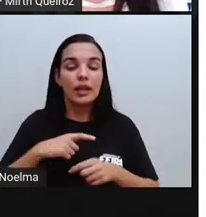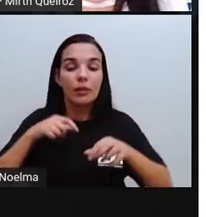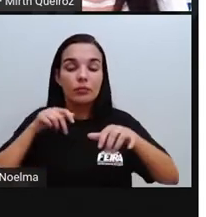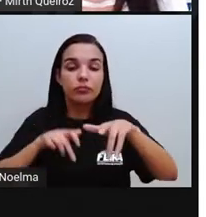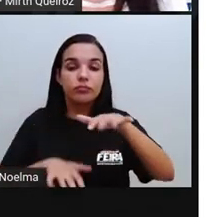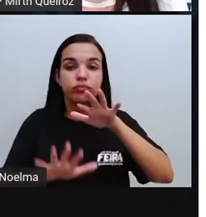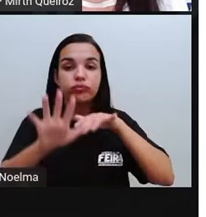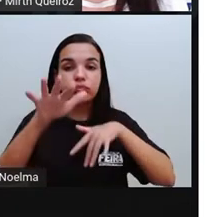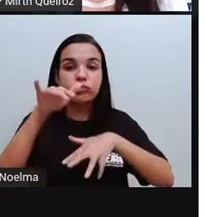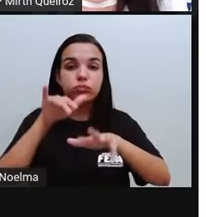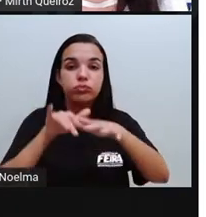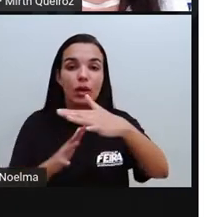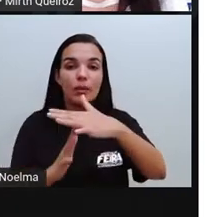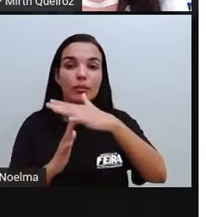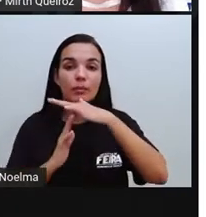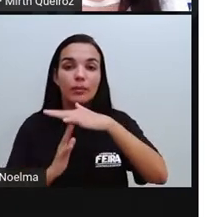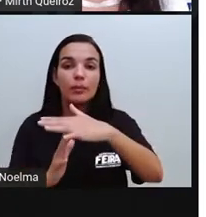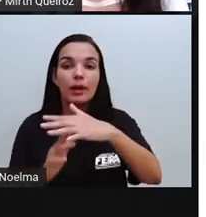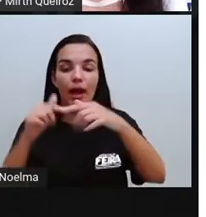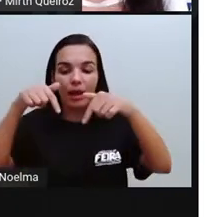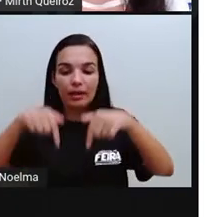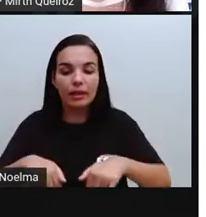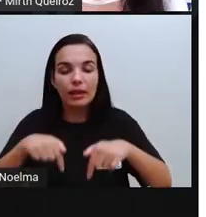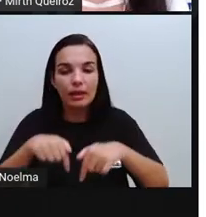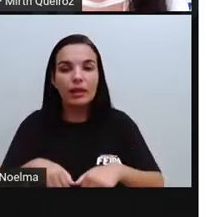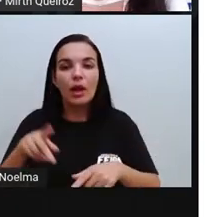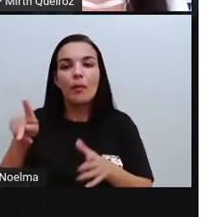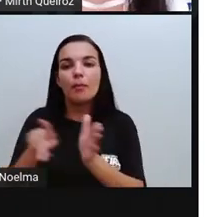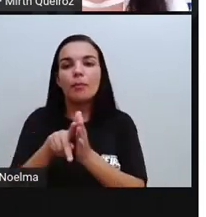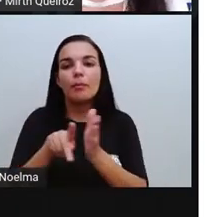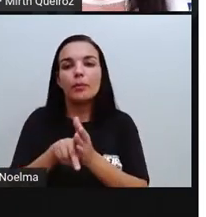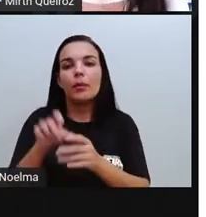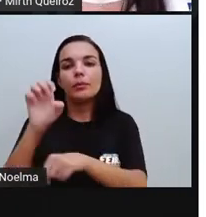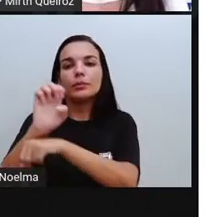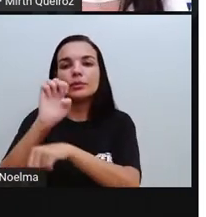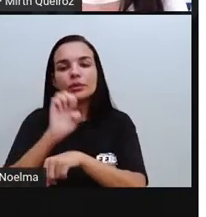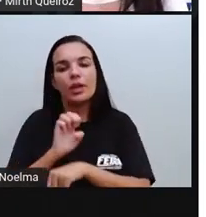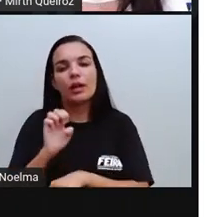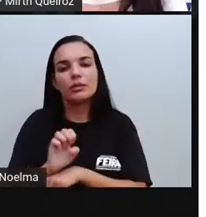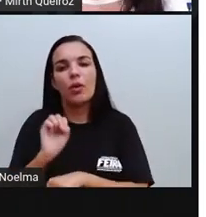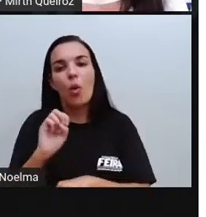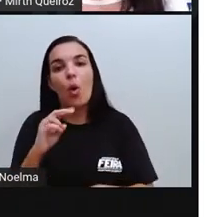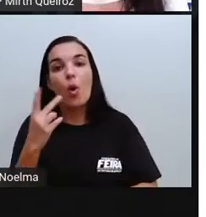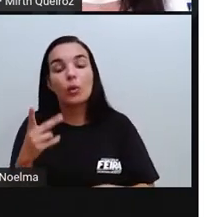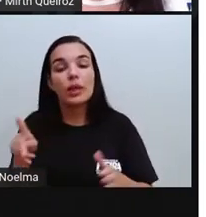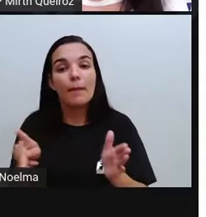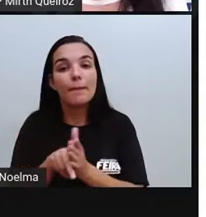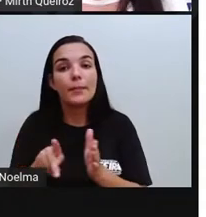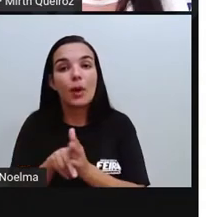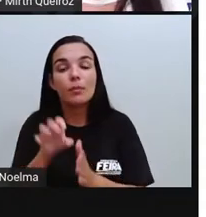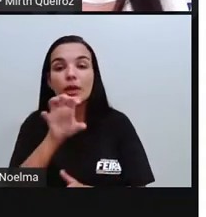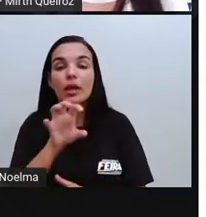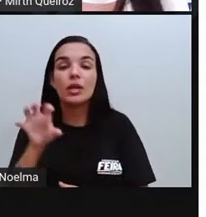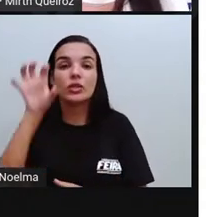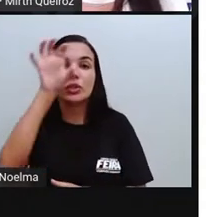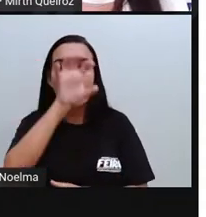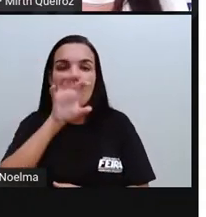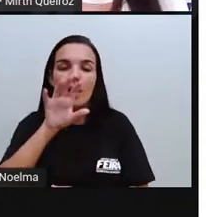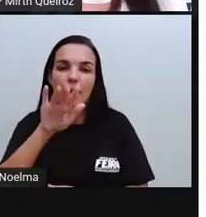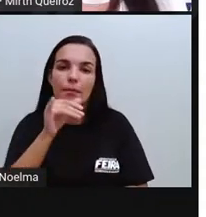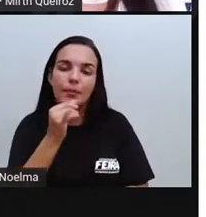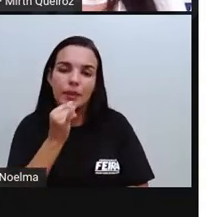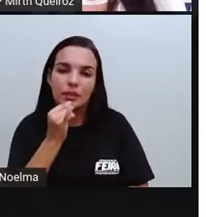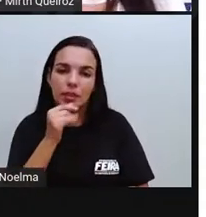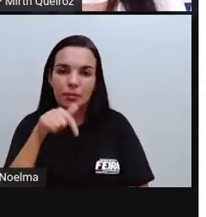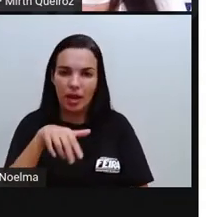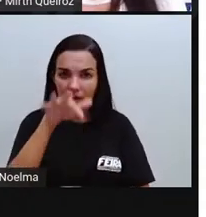migratório acontece mais internamente, dentro do próprio estado ou dentro da própria região, né? Nós temos,